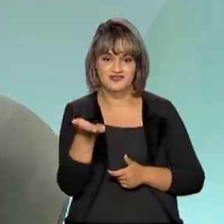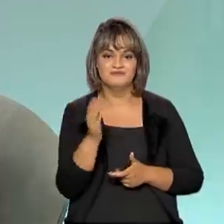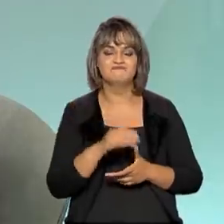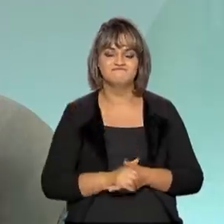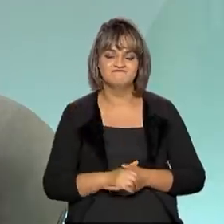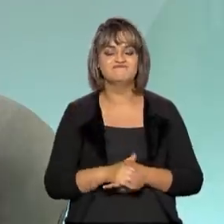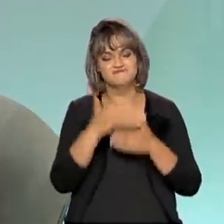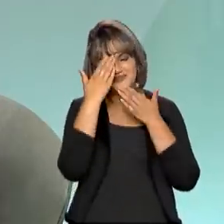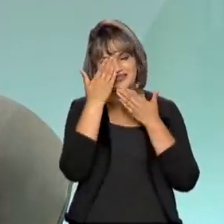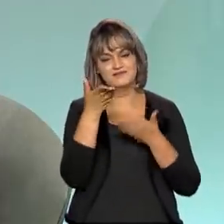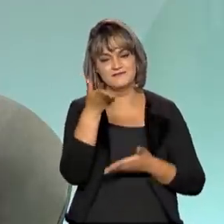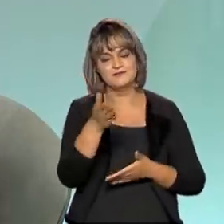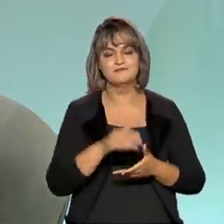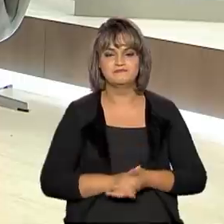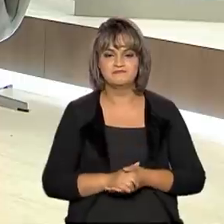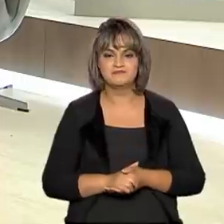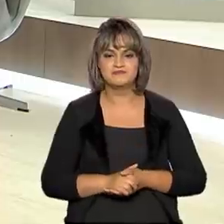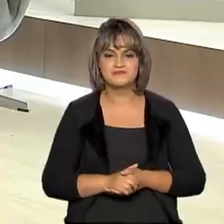Eu que agradeço.